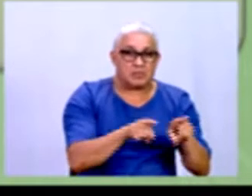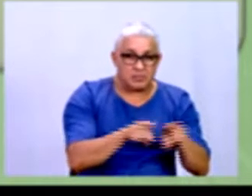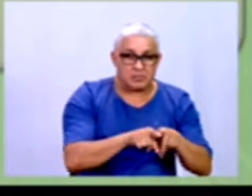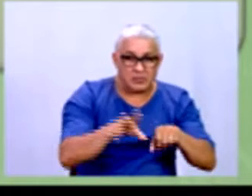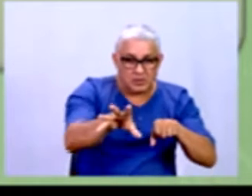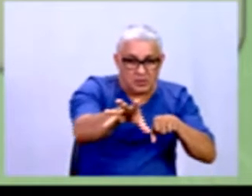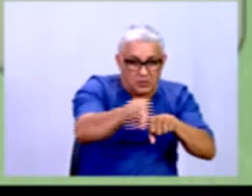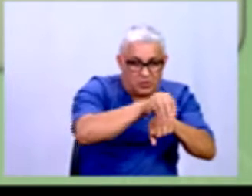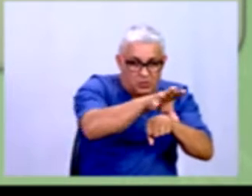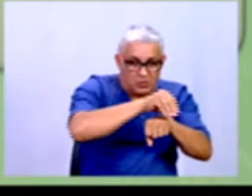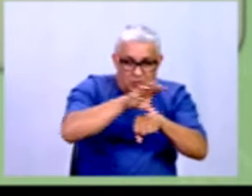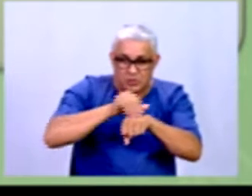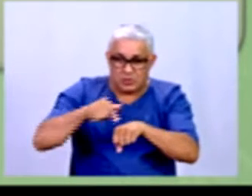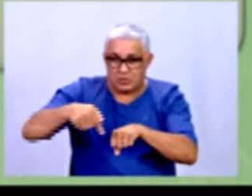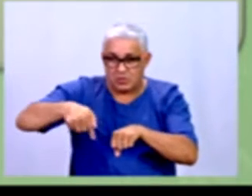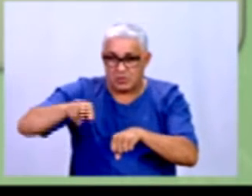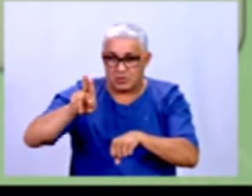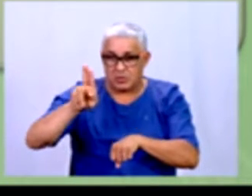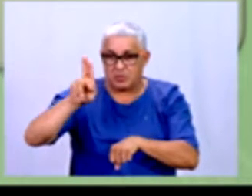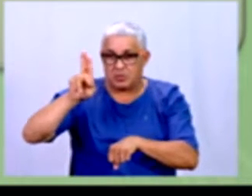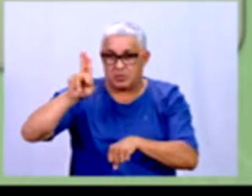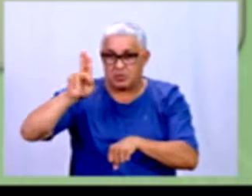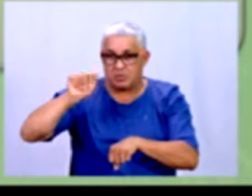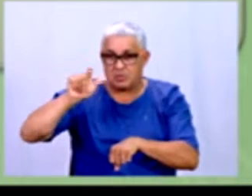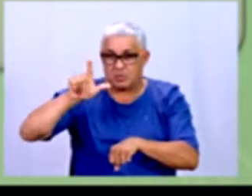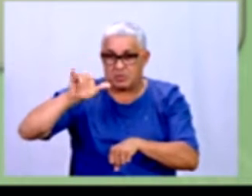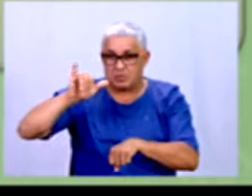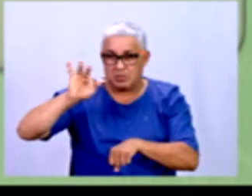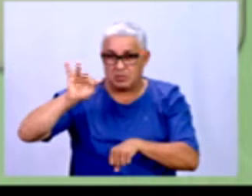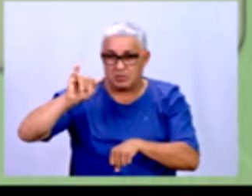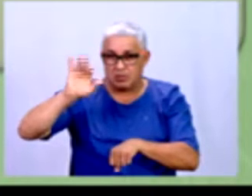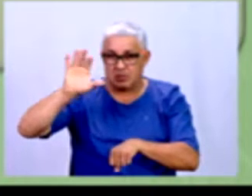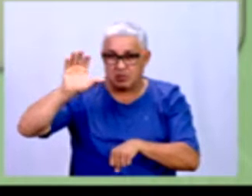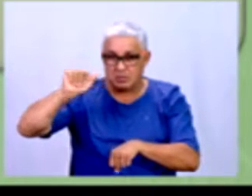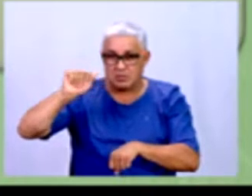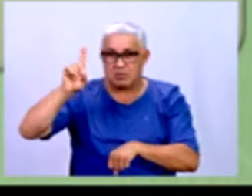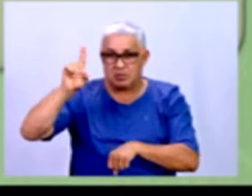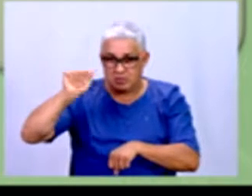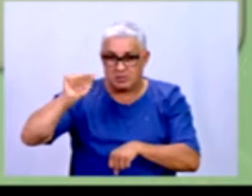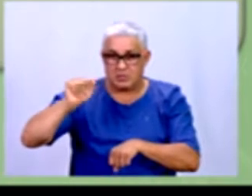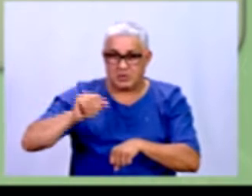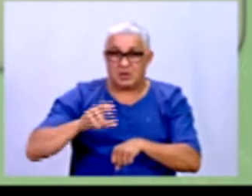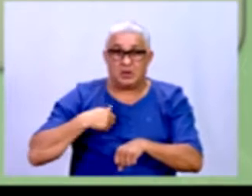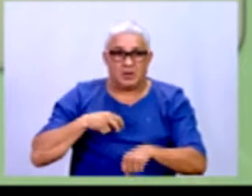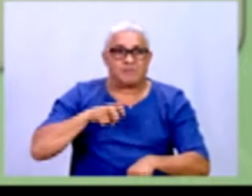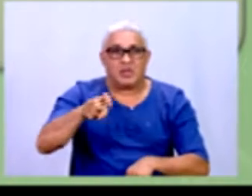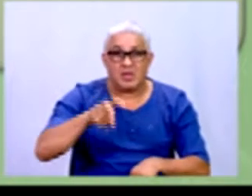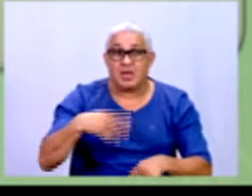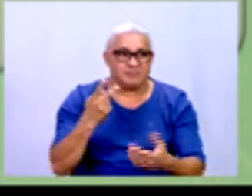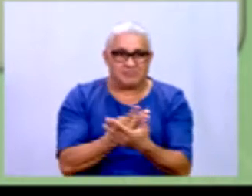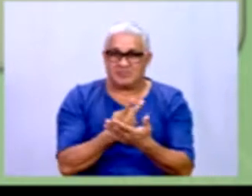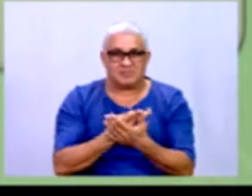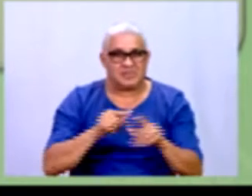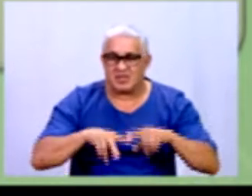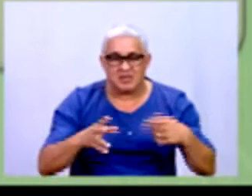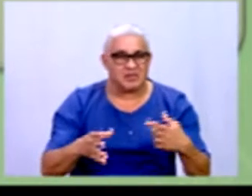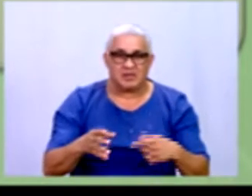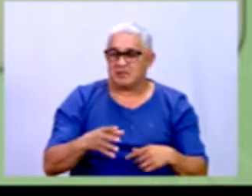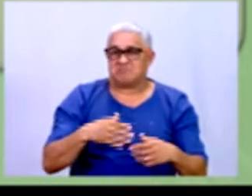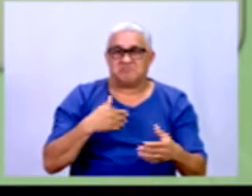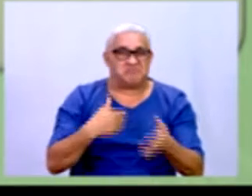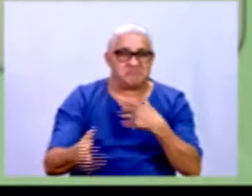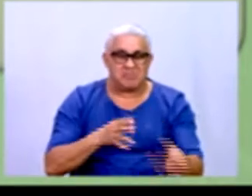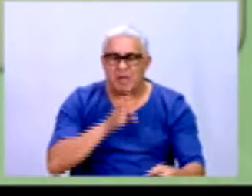qualificada dos dados, qualificada, gente. Não adianta a gente sair achando, ah, está meio errado, mas vou colocar assim mesmo.